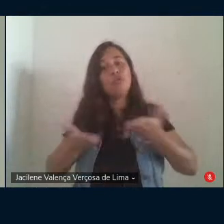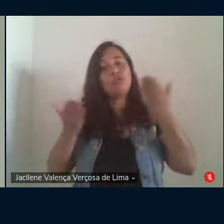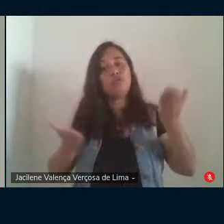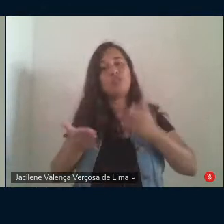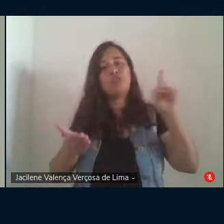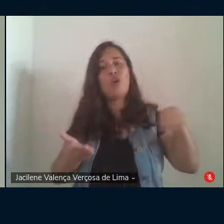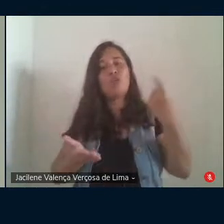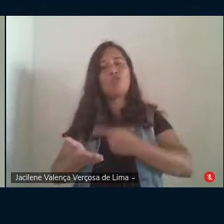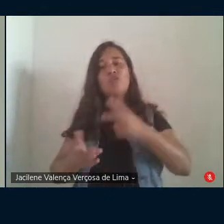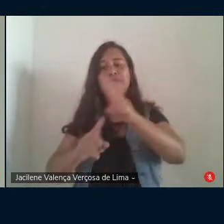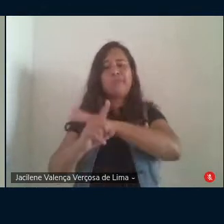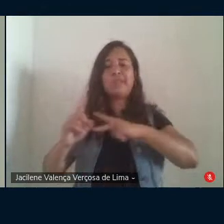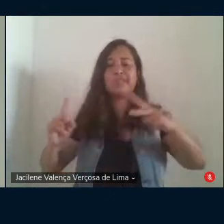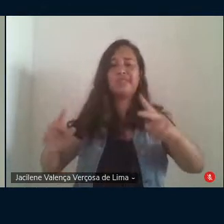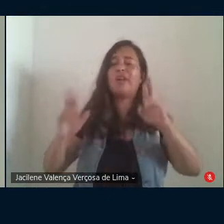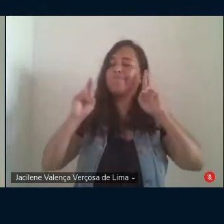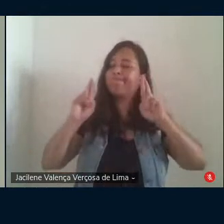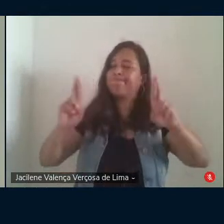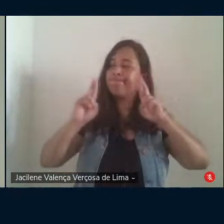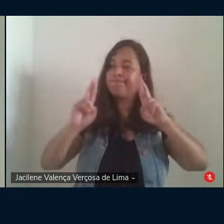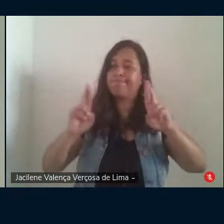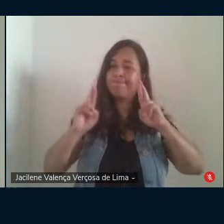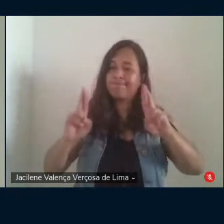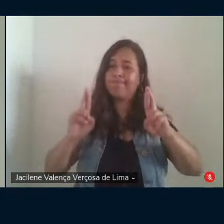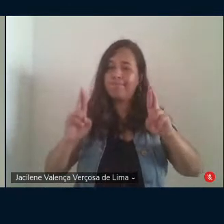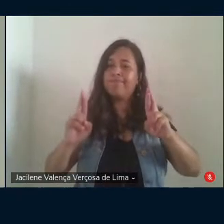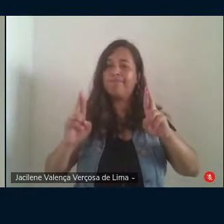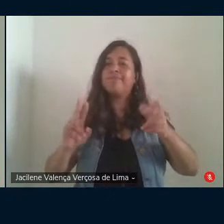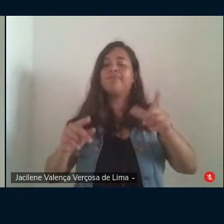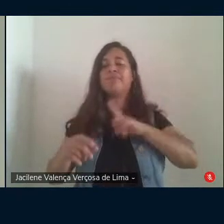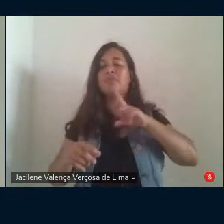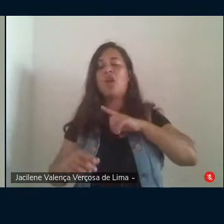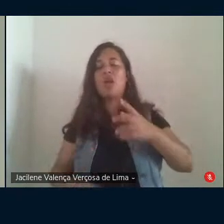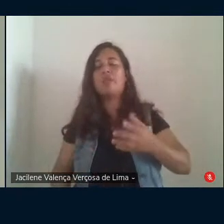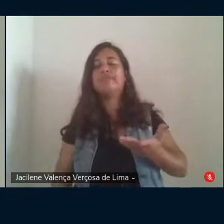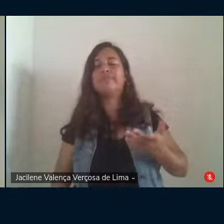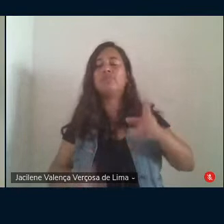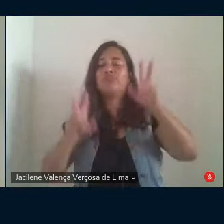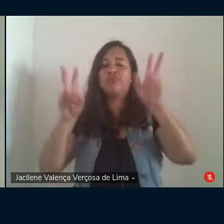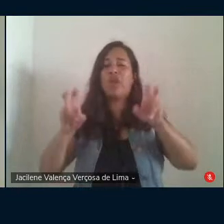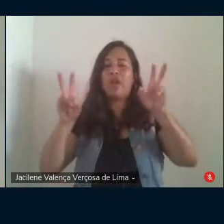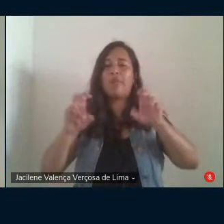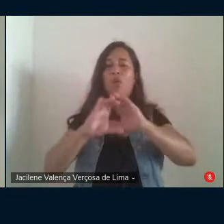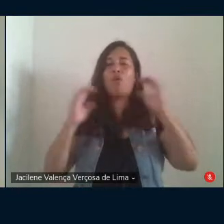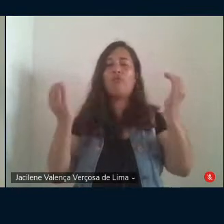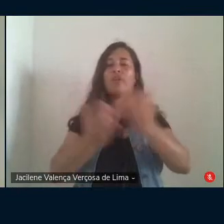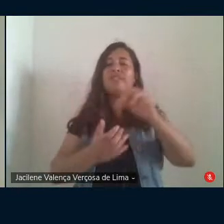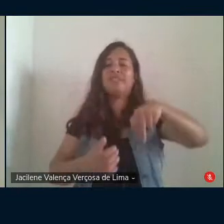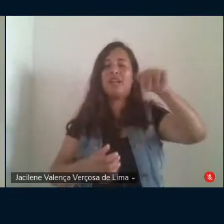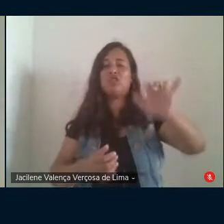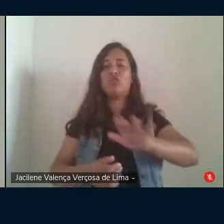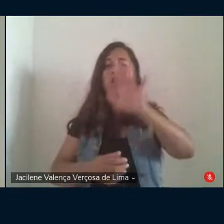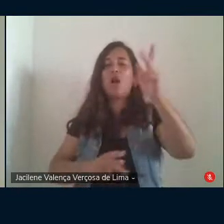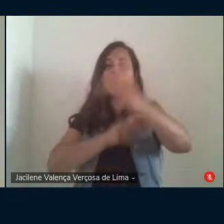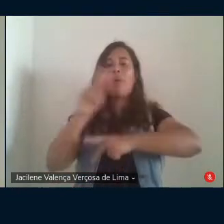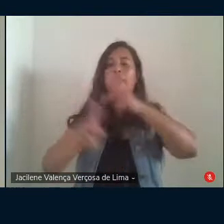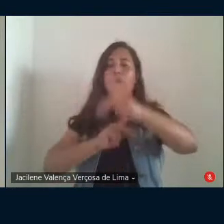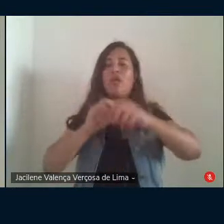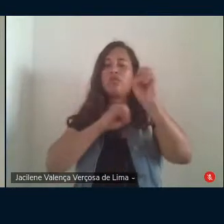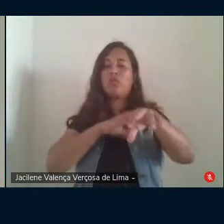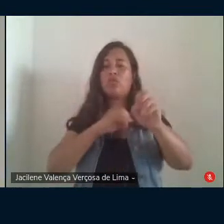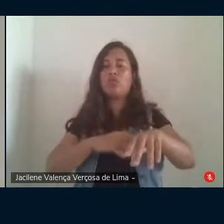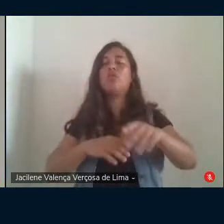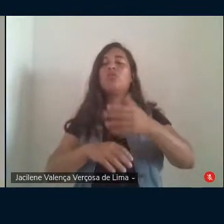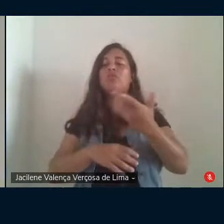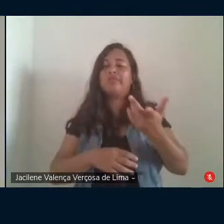nossas perspectivas esperançosas o extenso e oportuno tema da conferência nacional popular de educação a CONAP